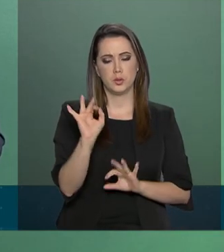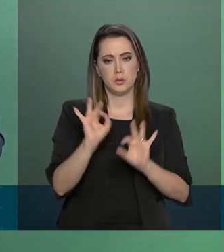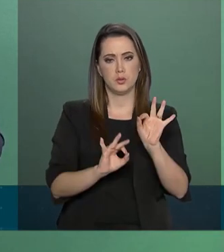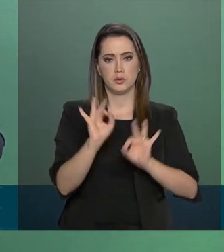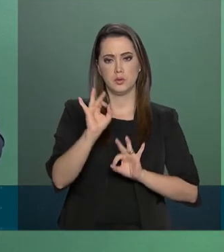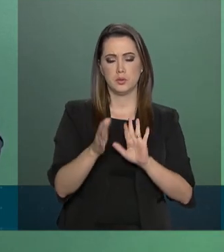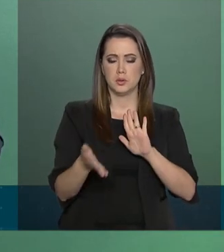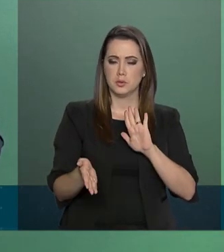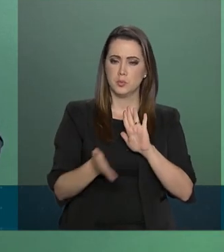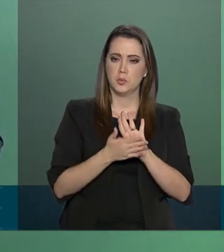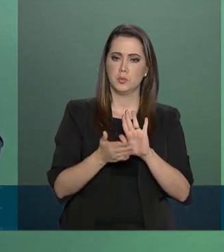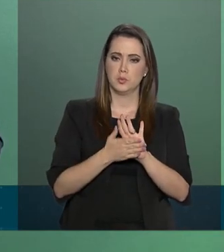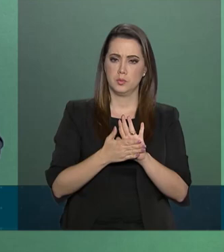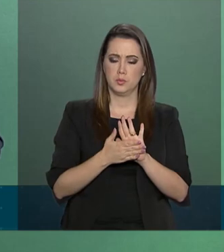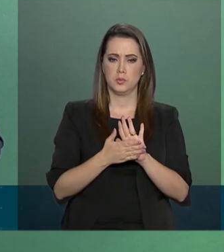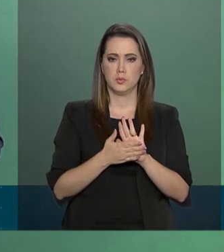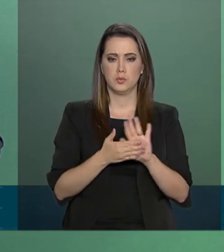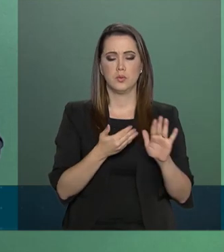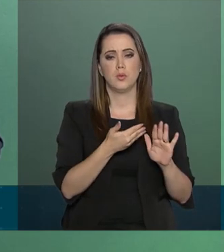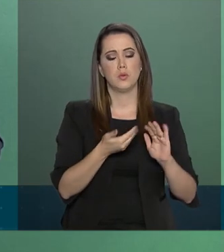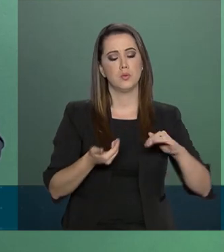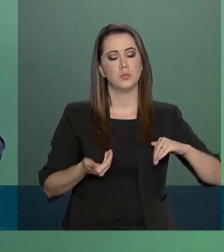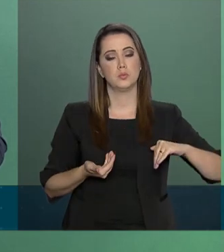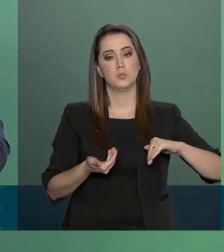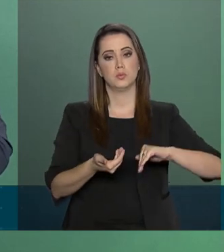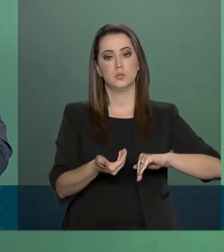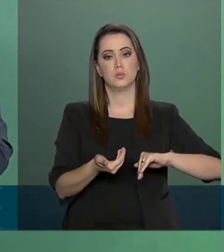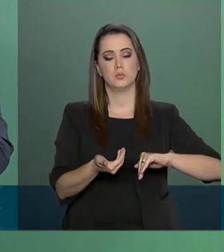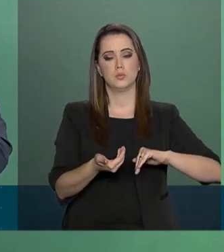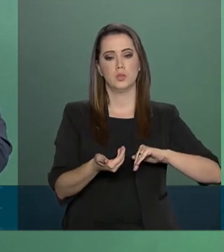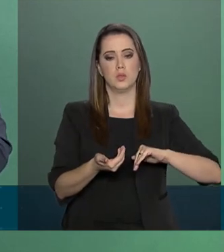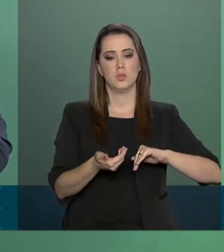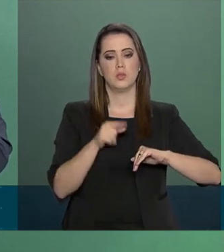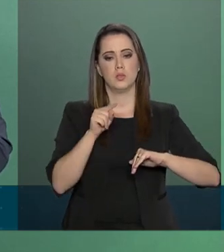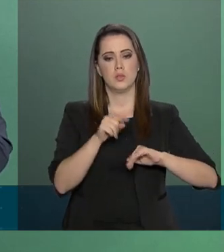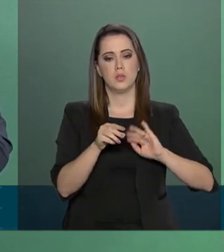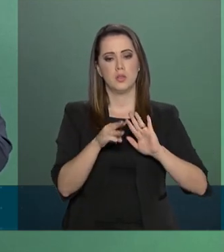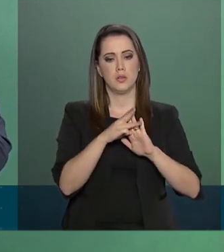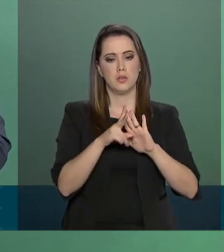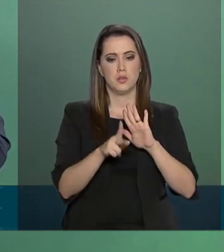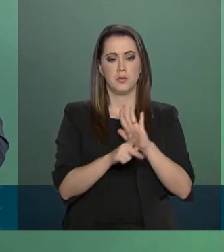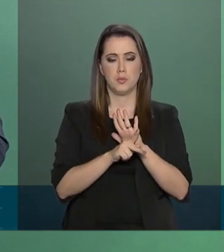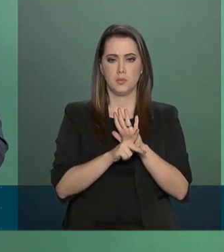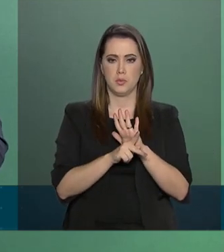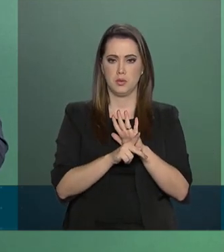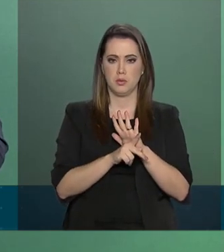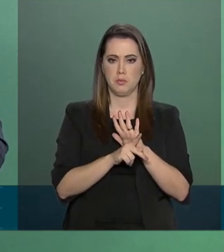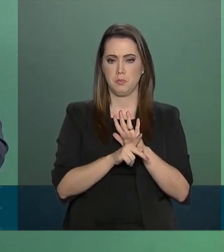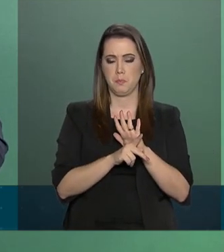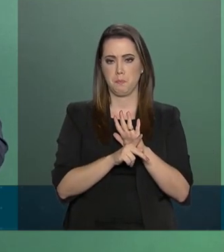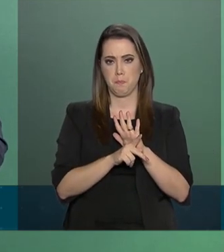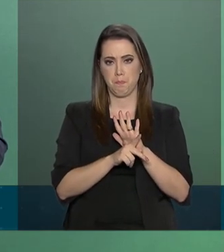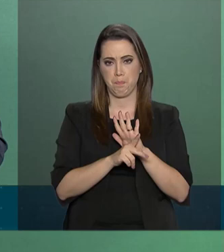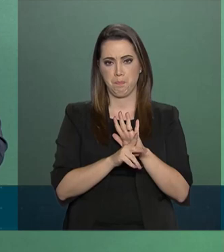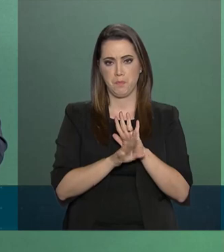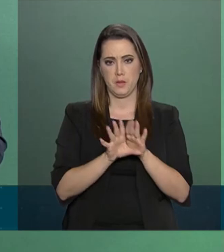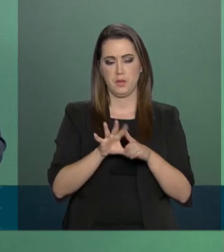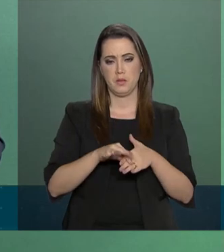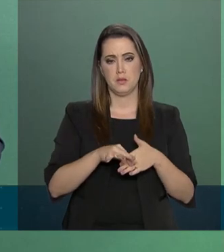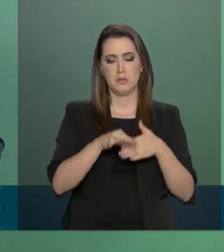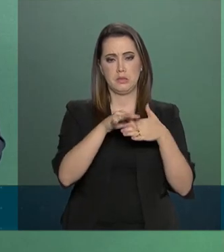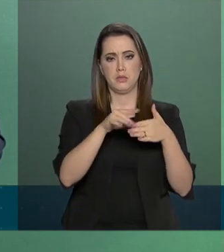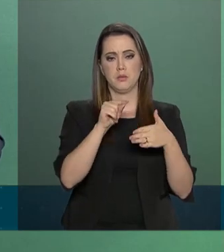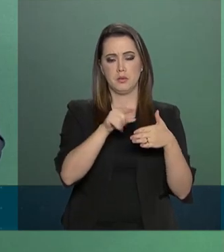proposto pelo Congresso, proposto pela Câmara, daquela medida provisória que foi elevada pelo